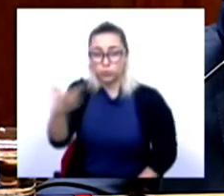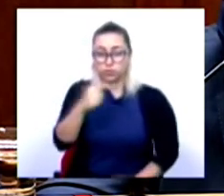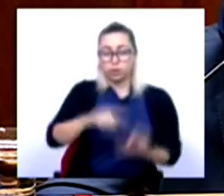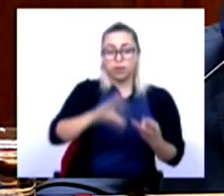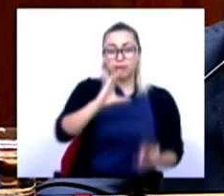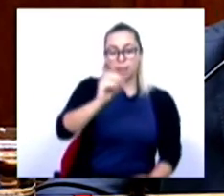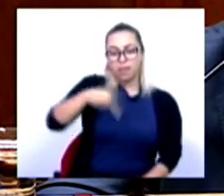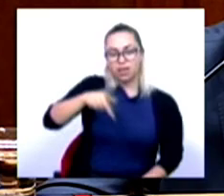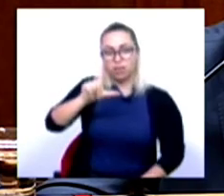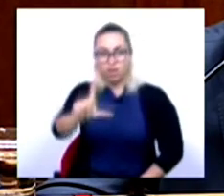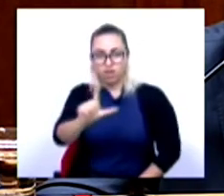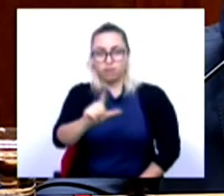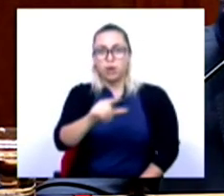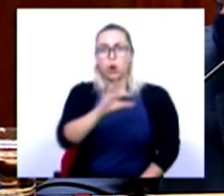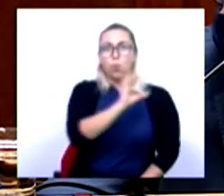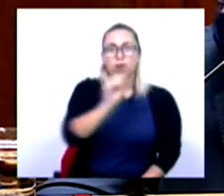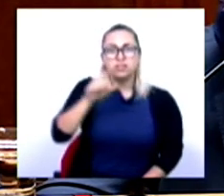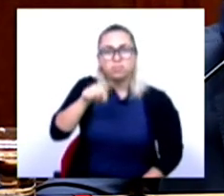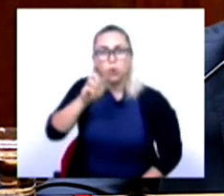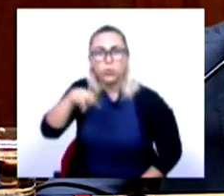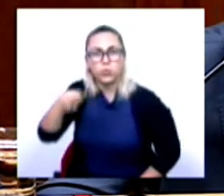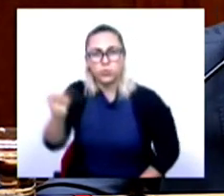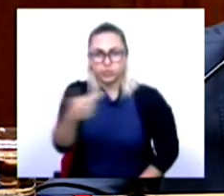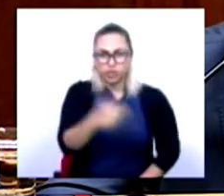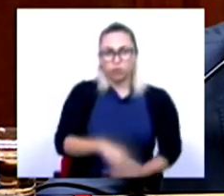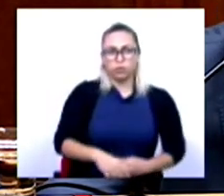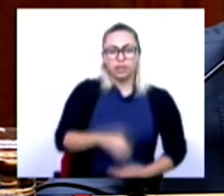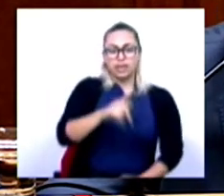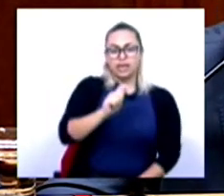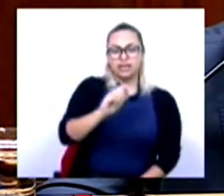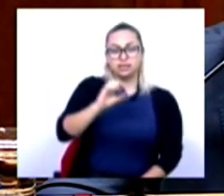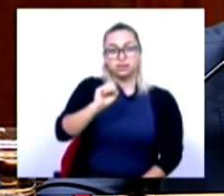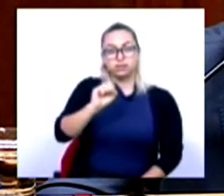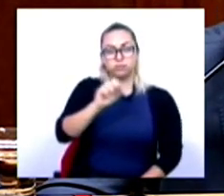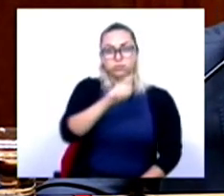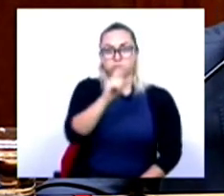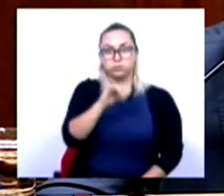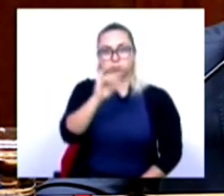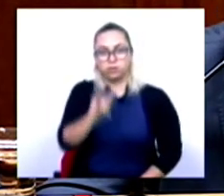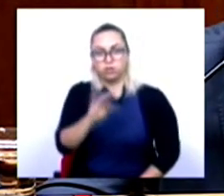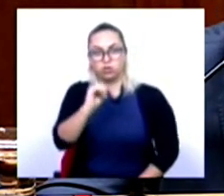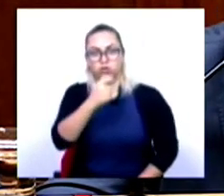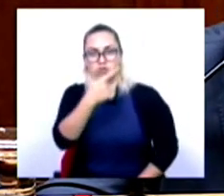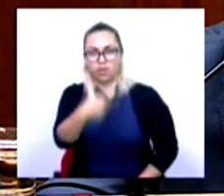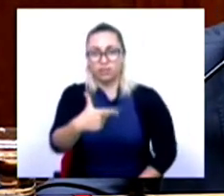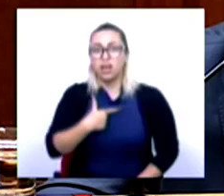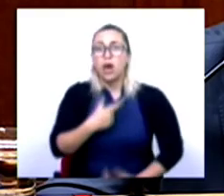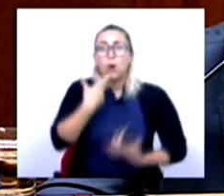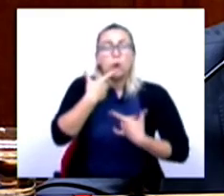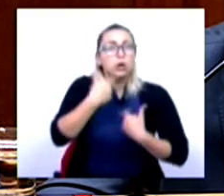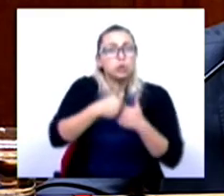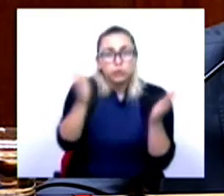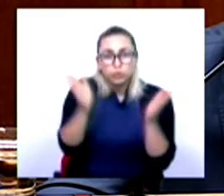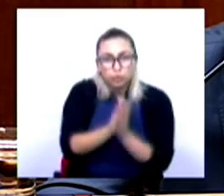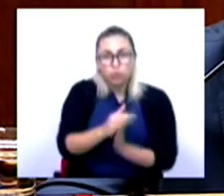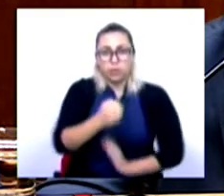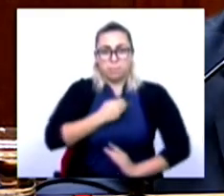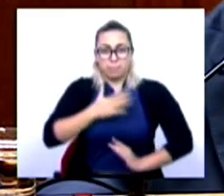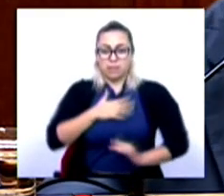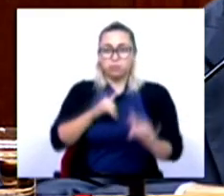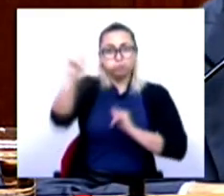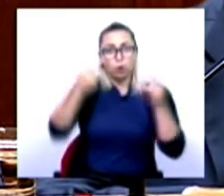KPLN, 3 mil e 400 milhões de euros. exigete 2 mil e 400 milhões de euros em todas as empresas de aviação,